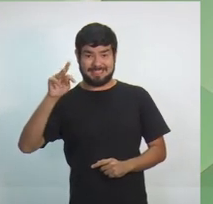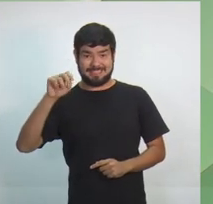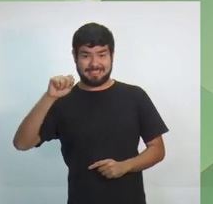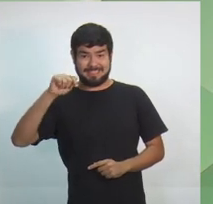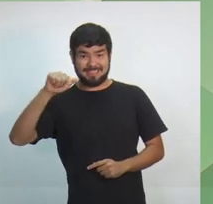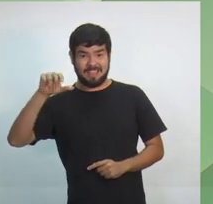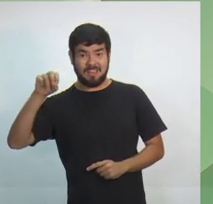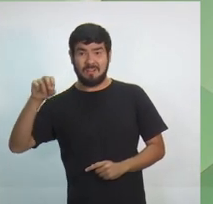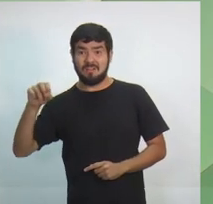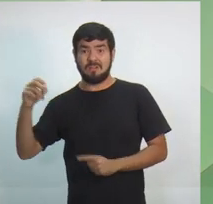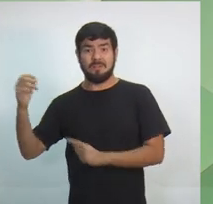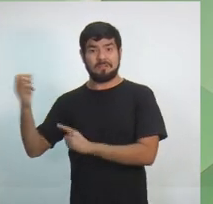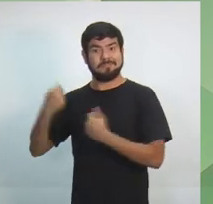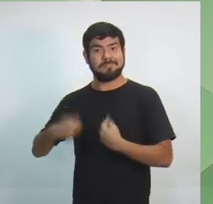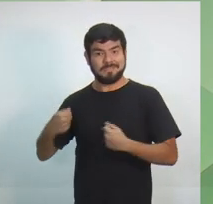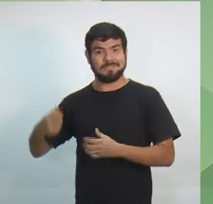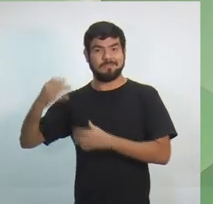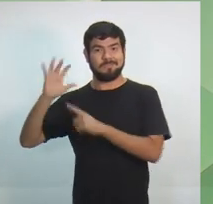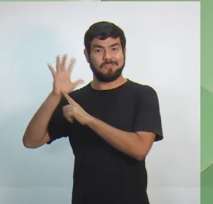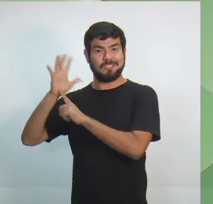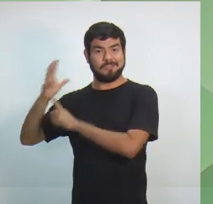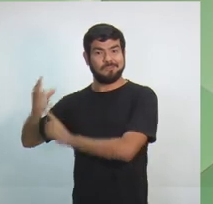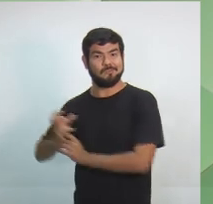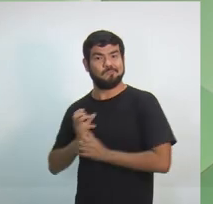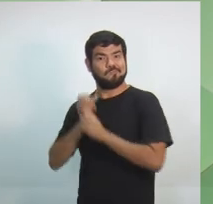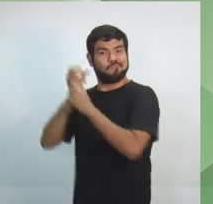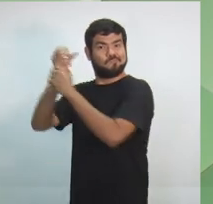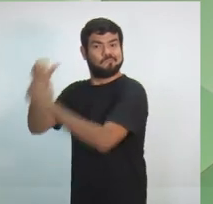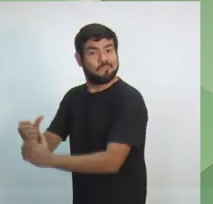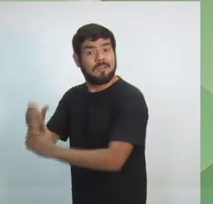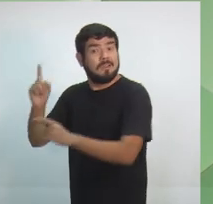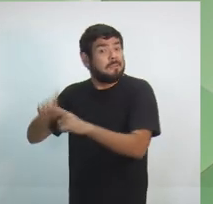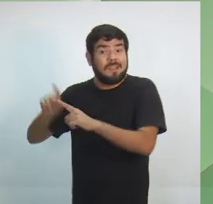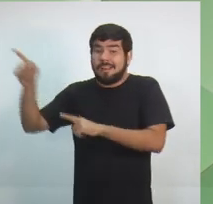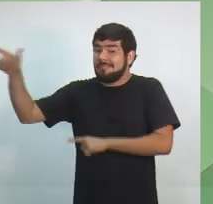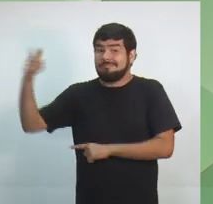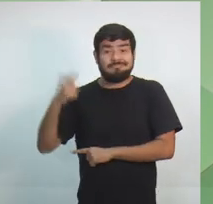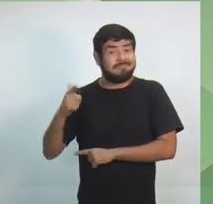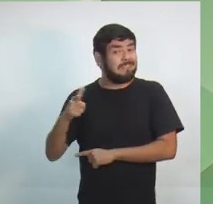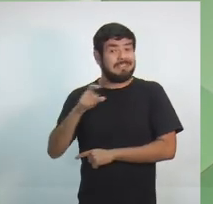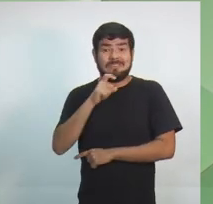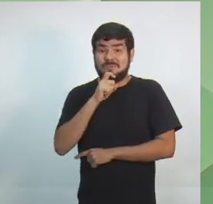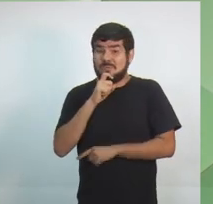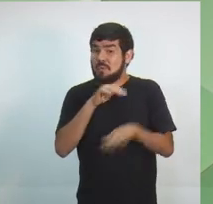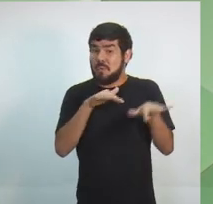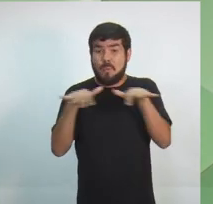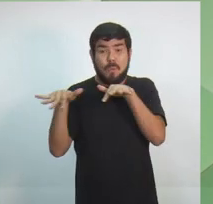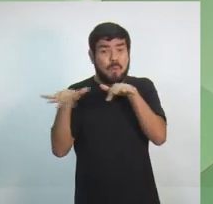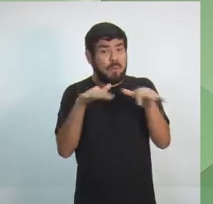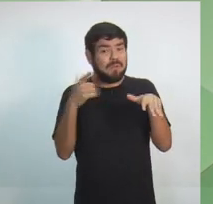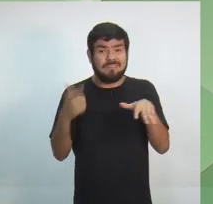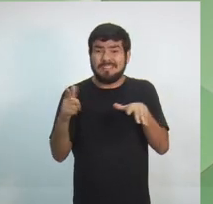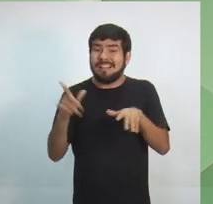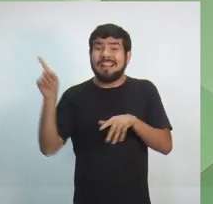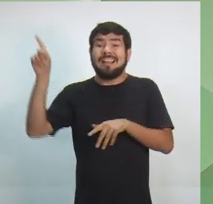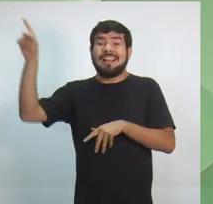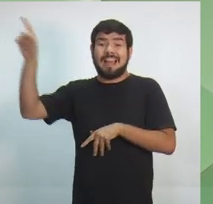morrendo na fila do SECOM à espera de um atendimento. A fila no Adriano Jorge está a perder de vista.